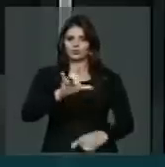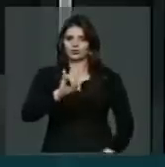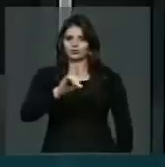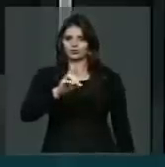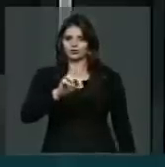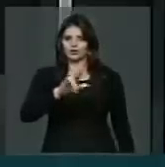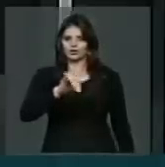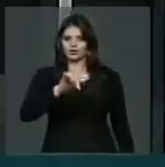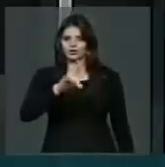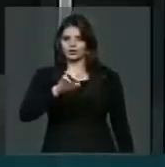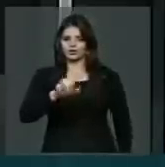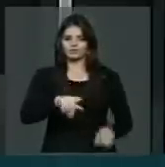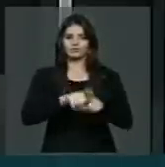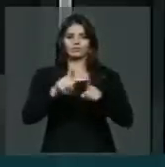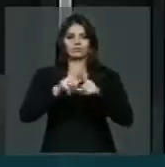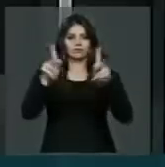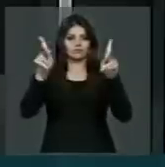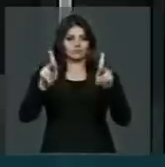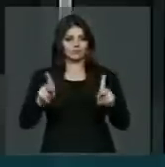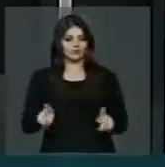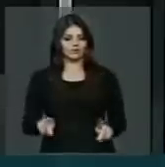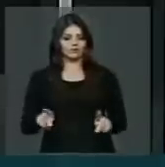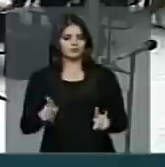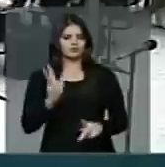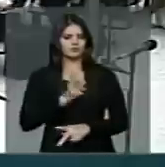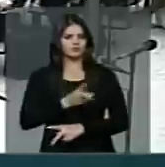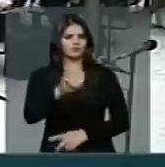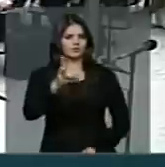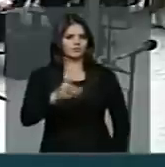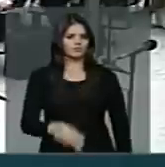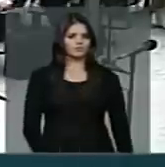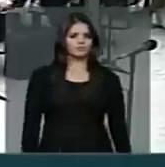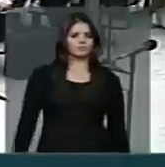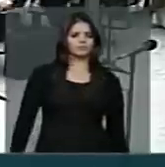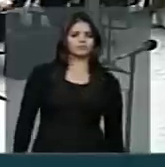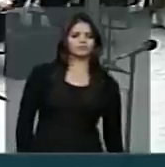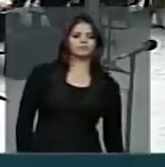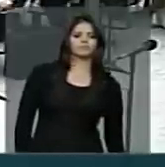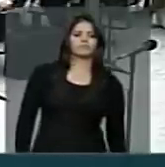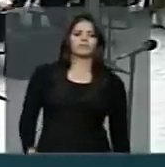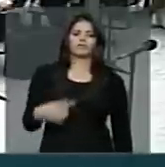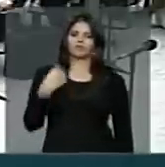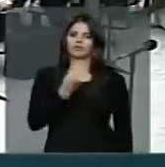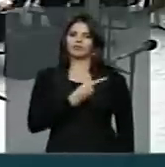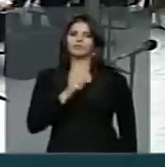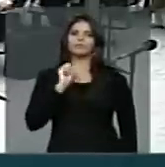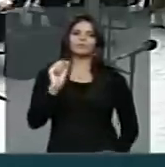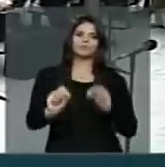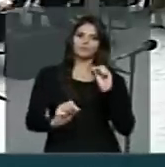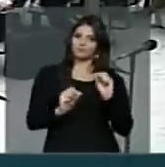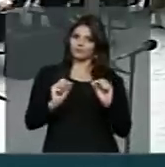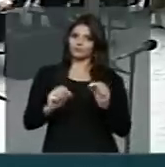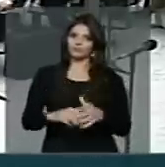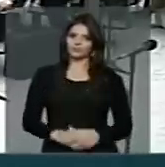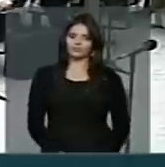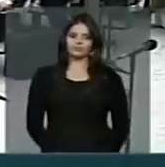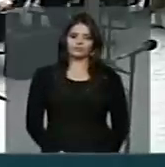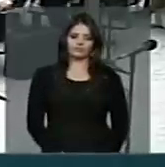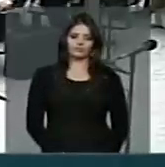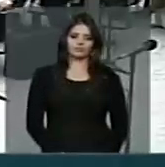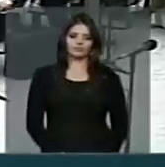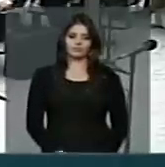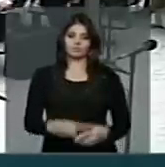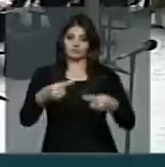de paz. A todo tempo somos instado a